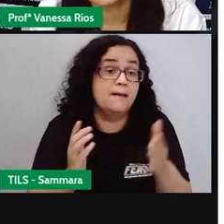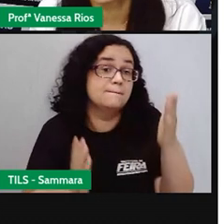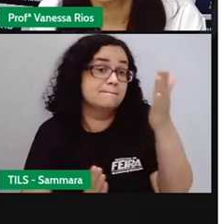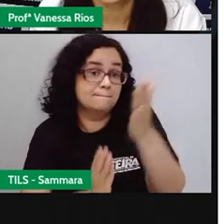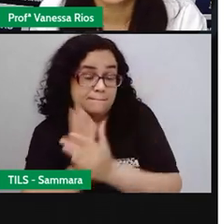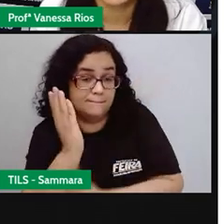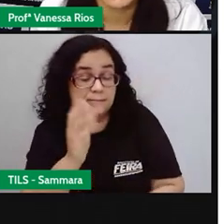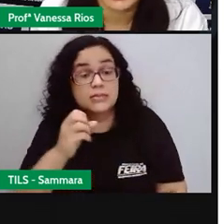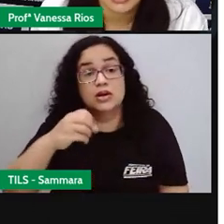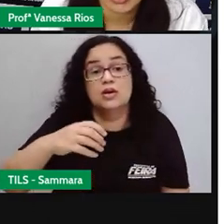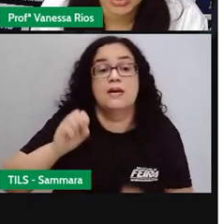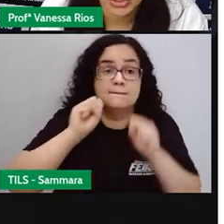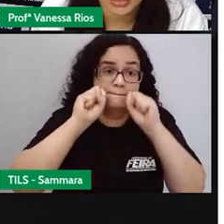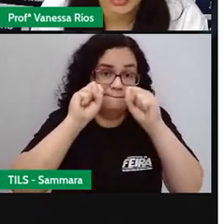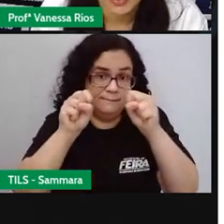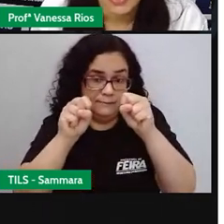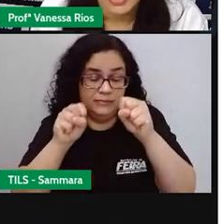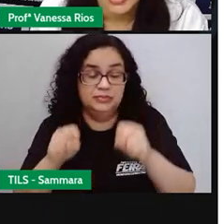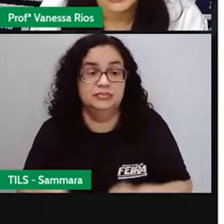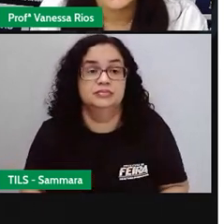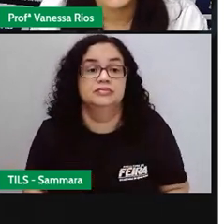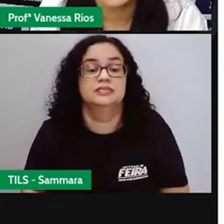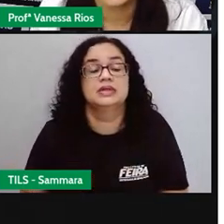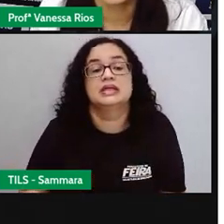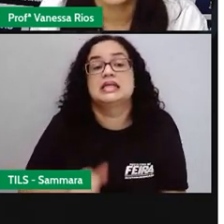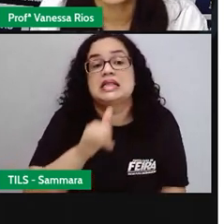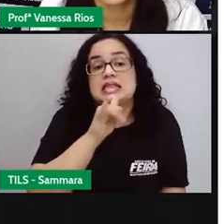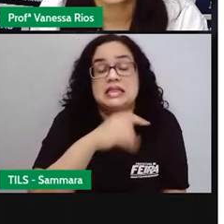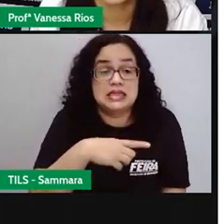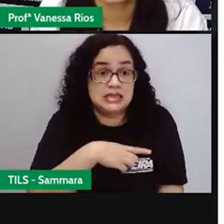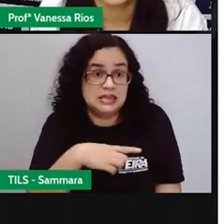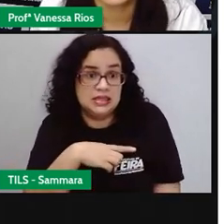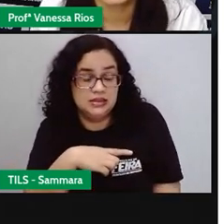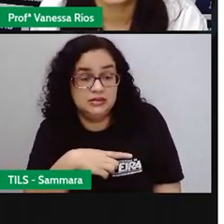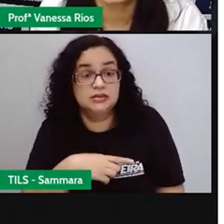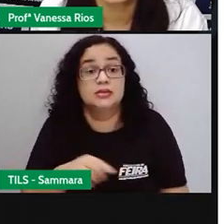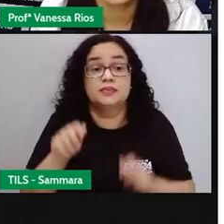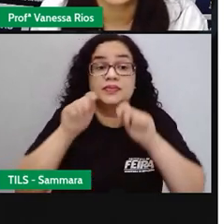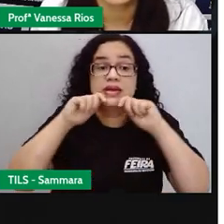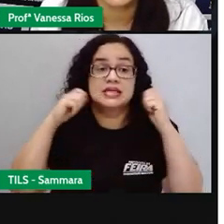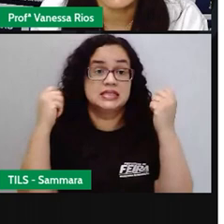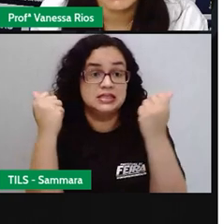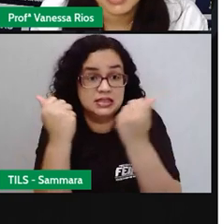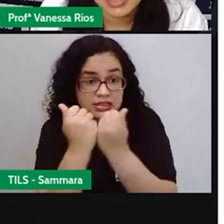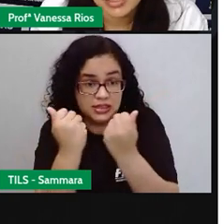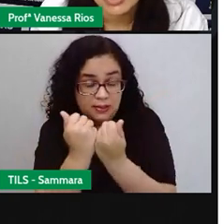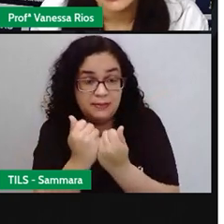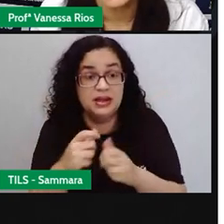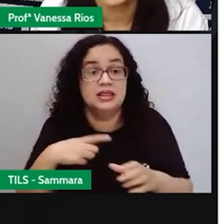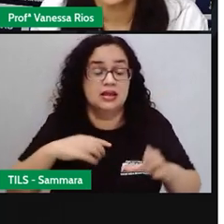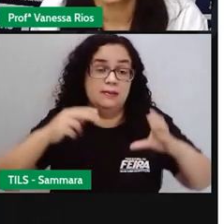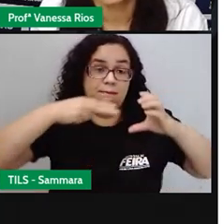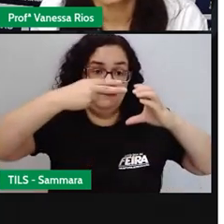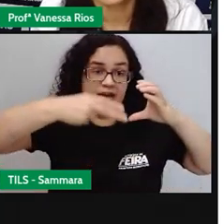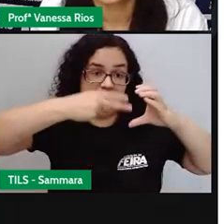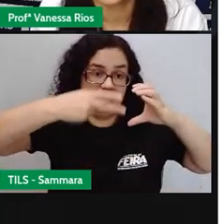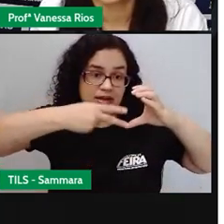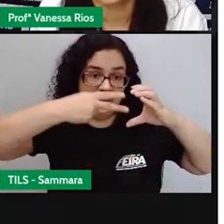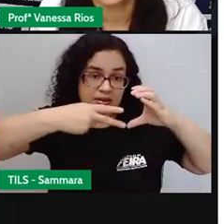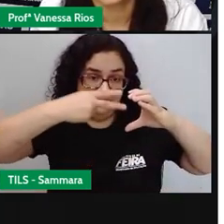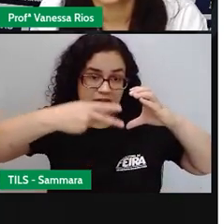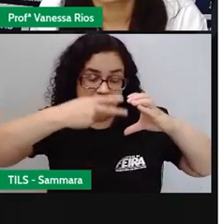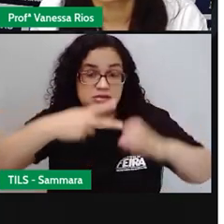aprovadas pelo poder executivo. É exercido pelas assembleias e também pelas câmaras que são